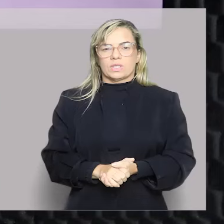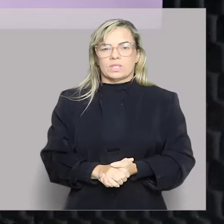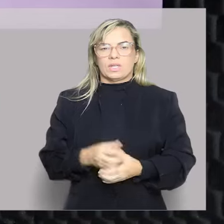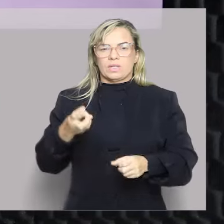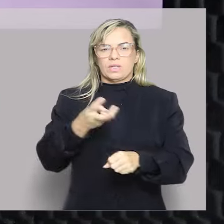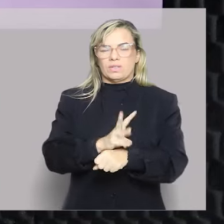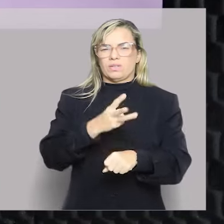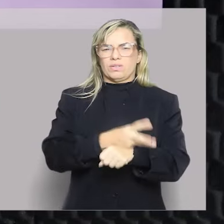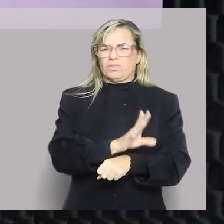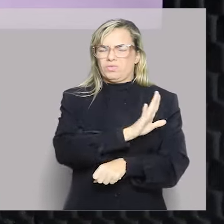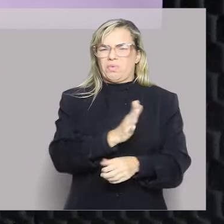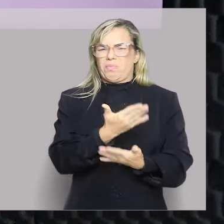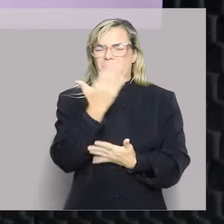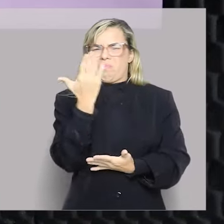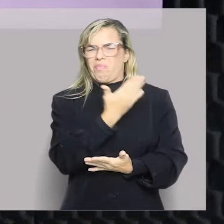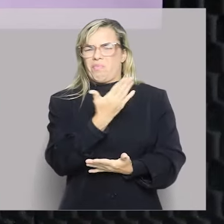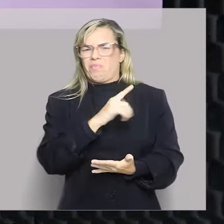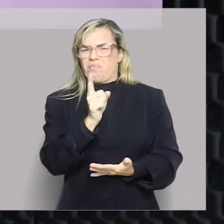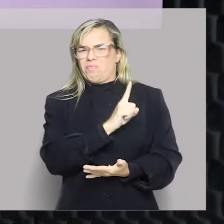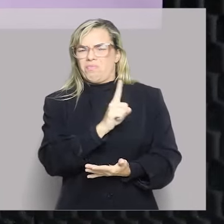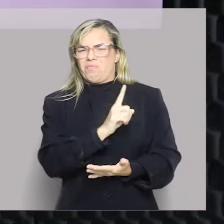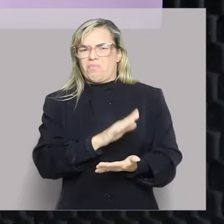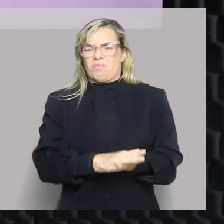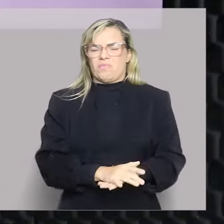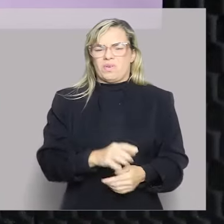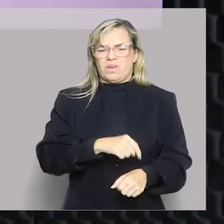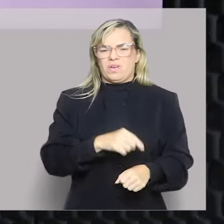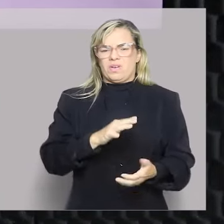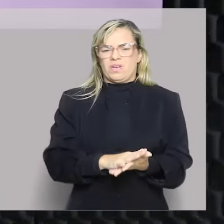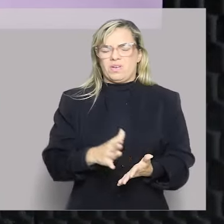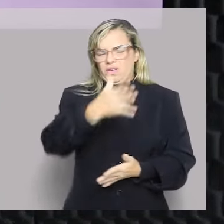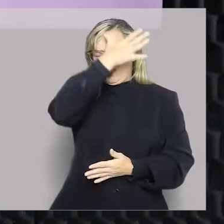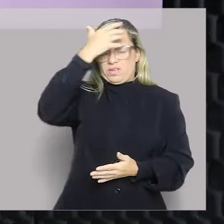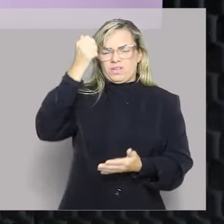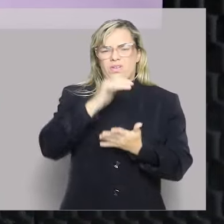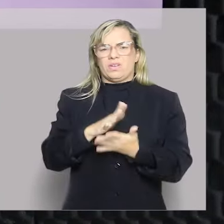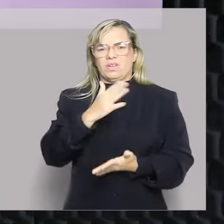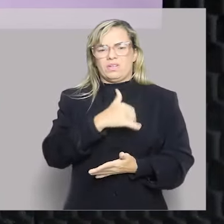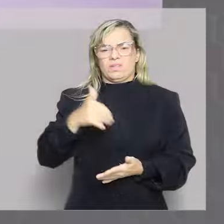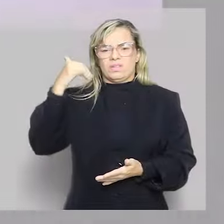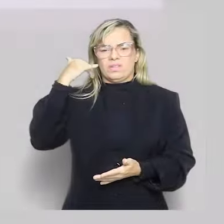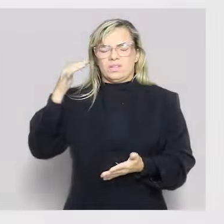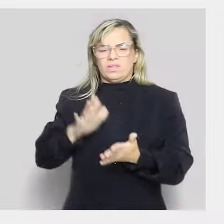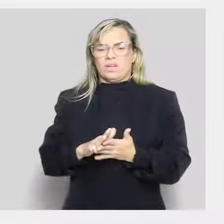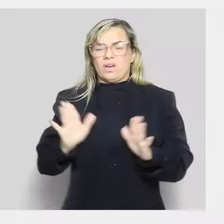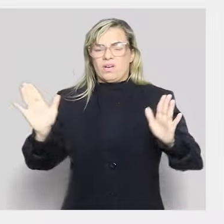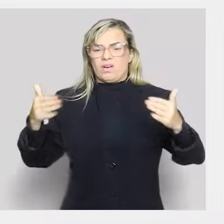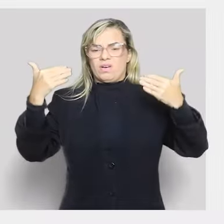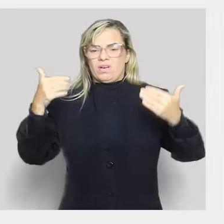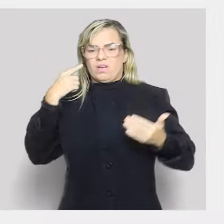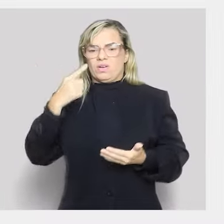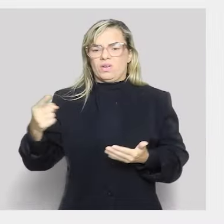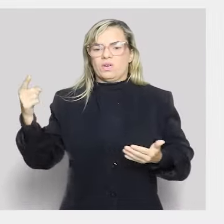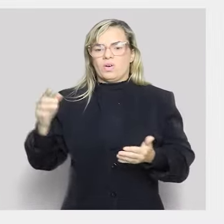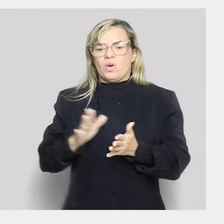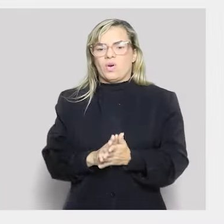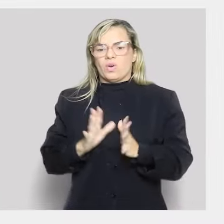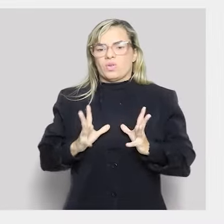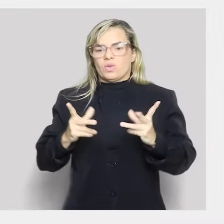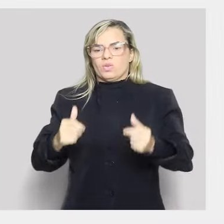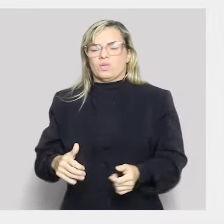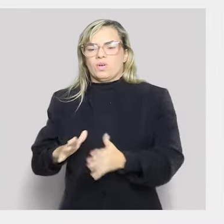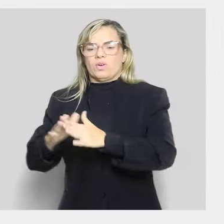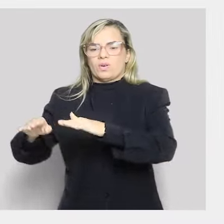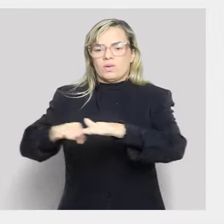WhatsApp, não é hora. Esquece o celular. Preste atenção aqui na aula, rapidinho. Todos são iguais perante a lei, sem